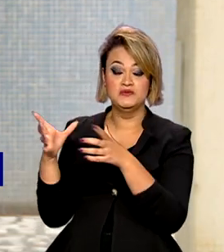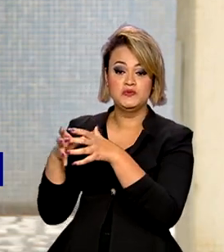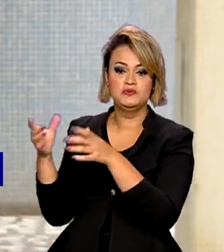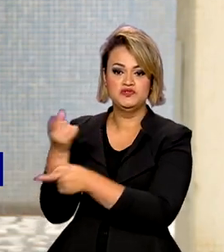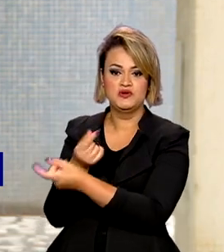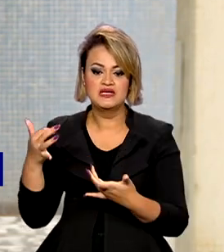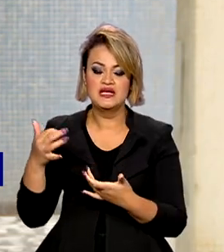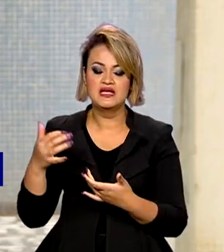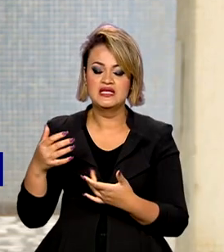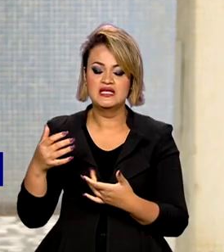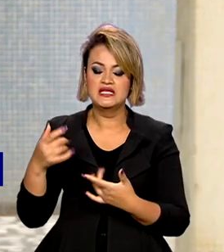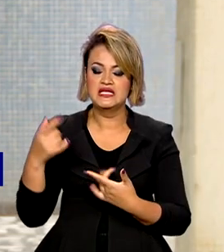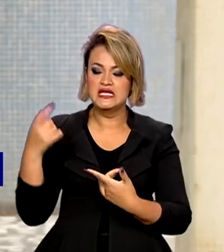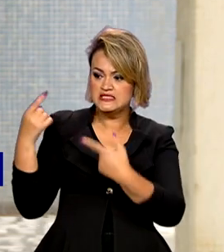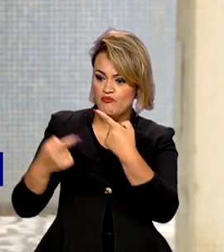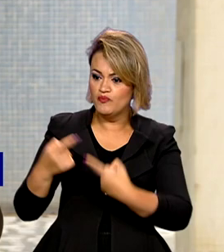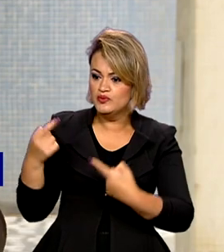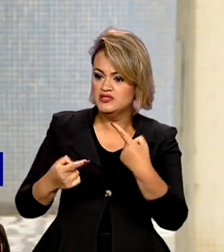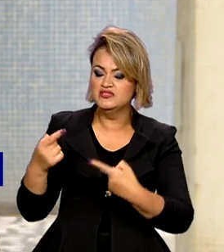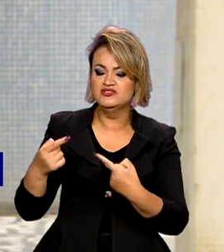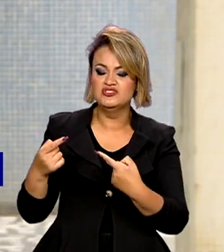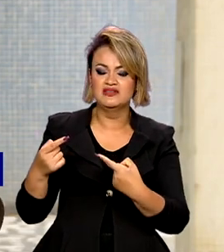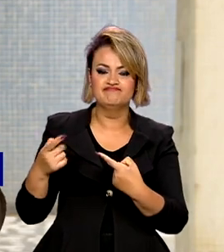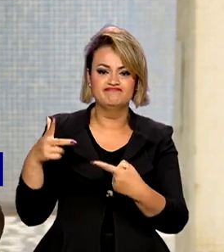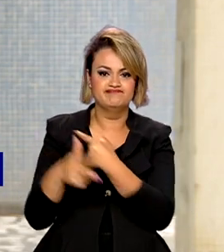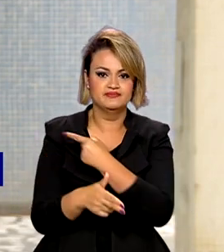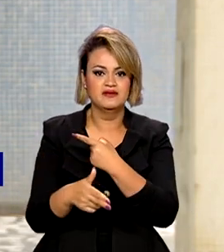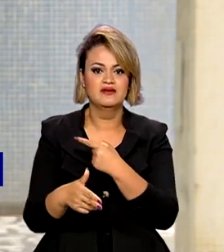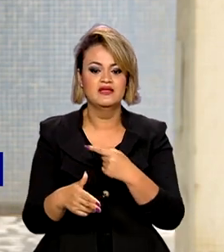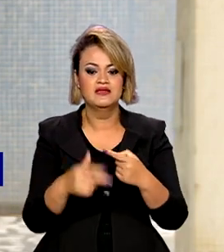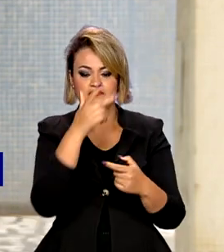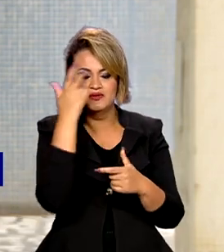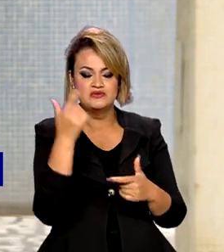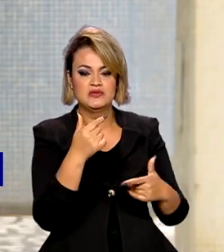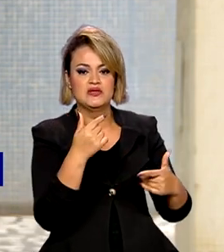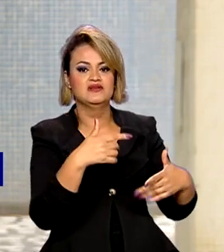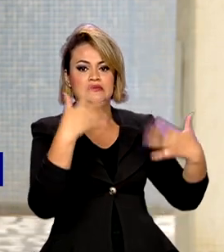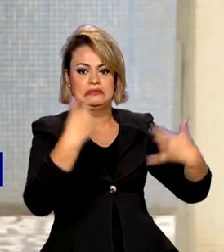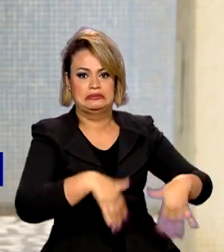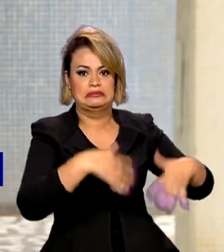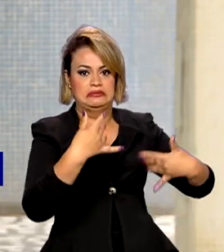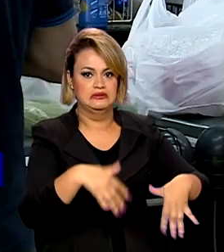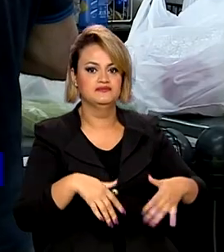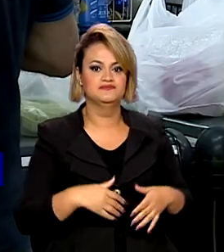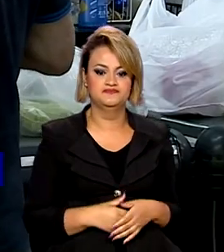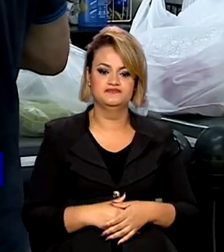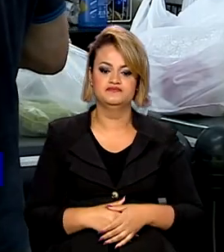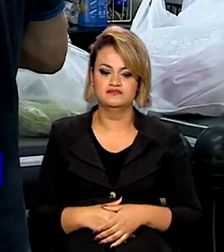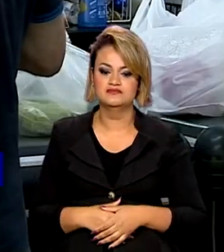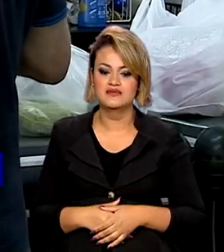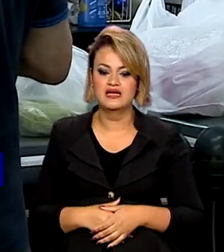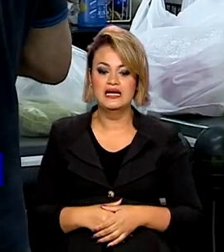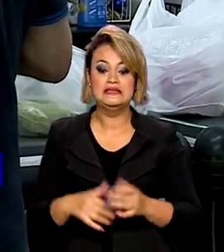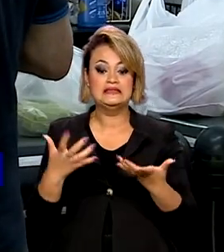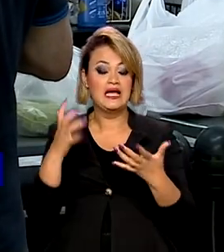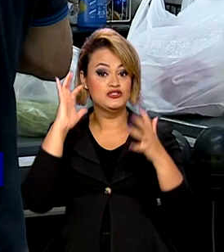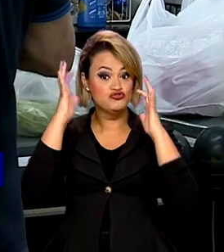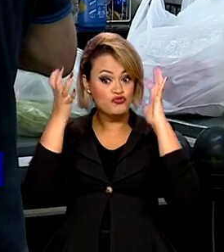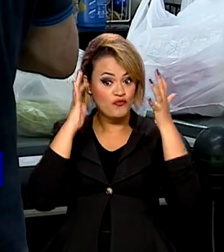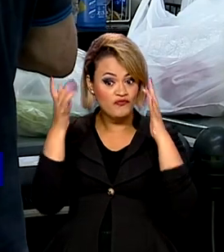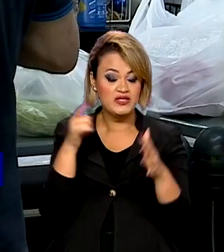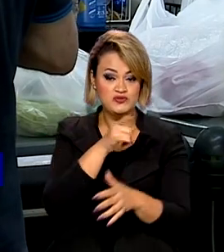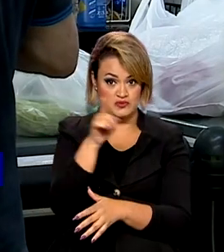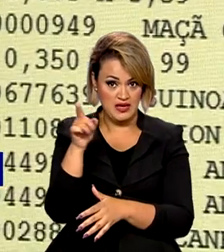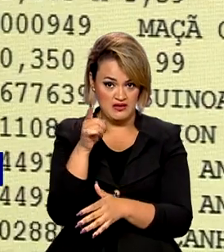econômica, essa fome foi interrompida e o trabalhador saiu no prejuízo. Na busca de recuperar um